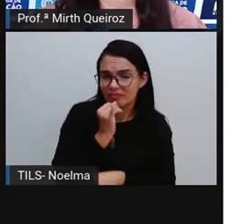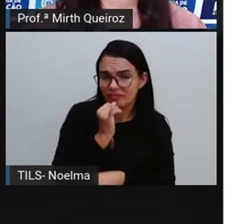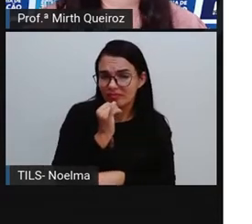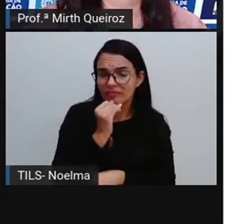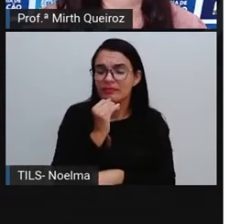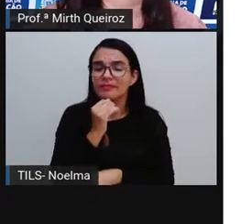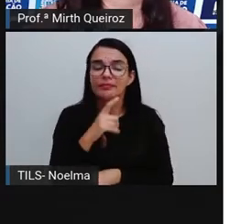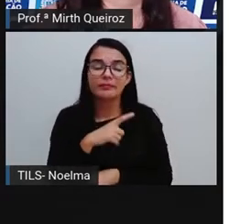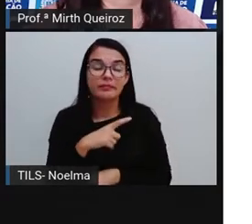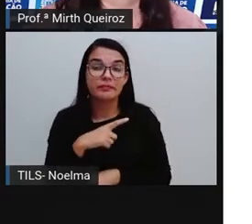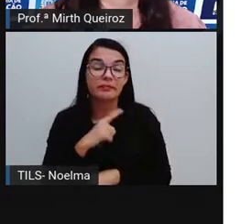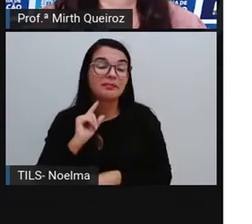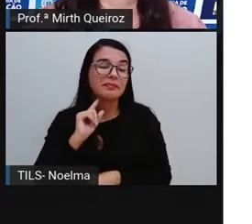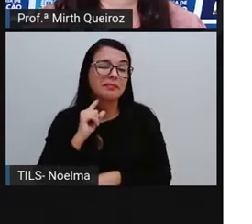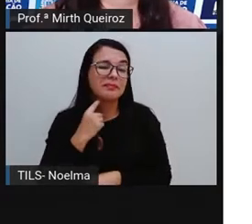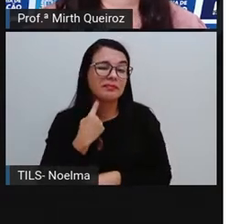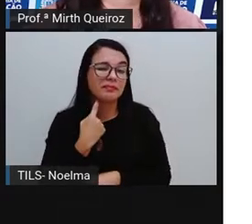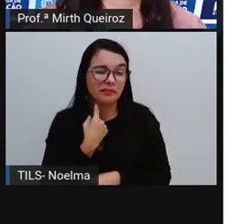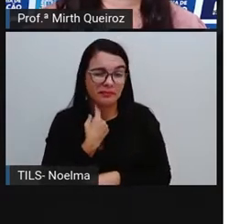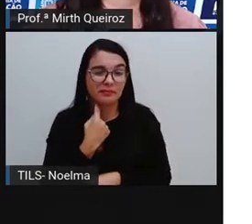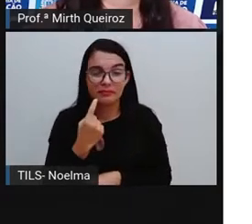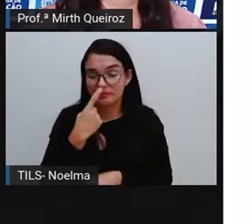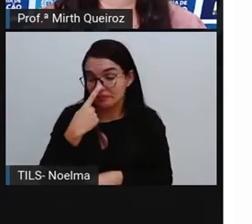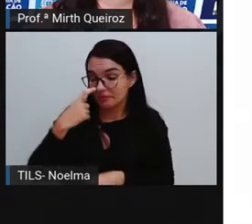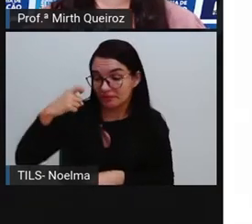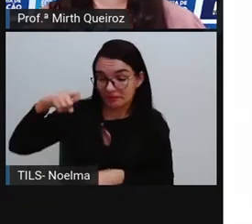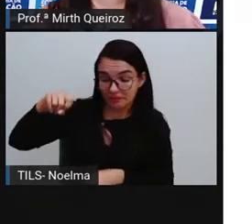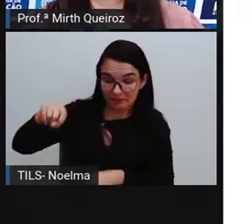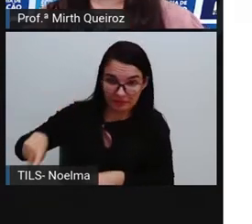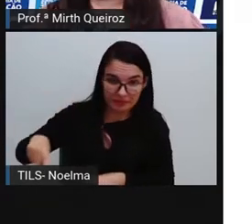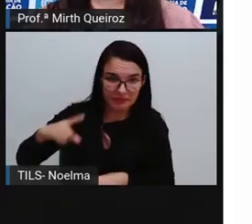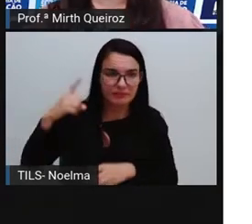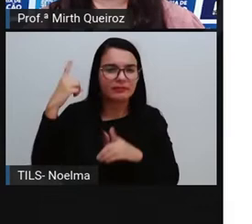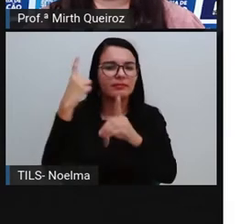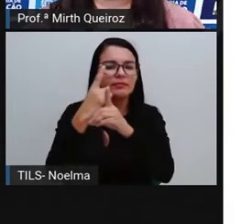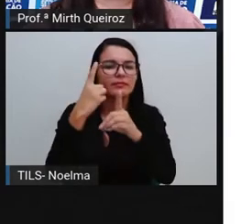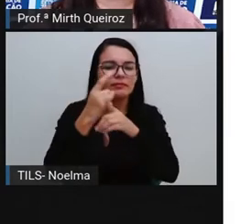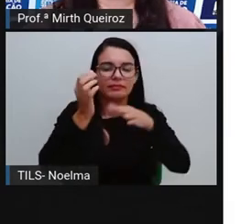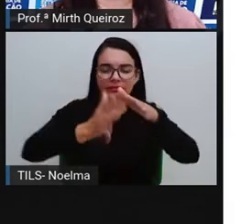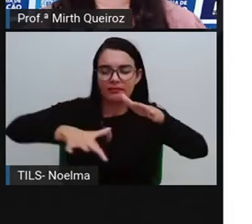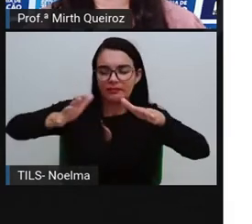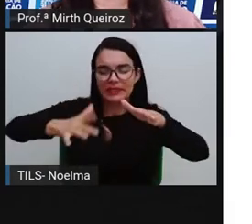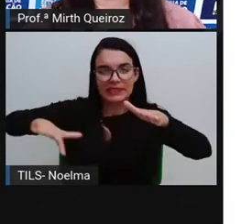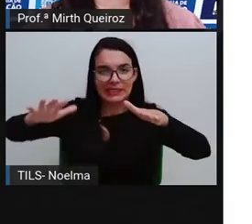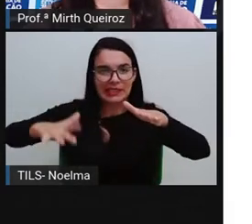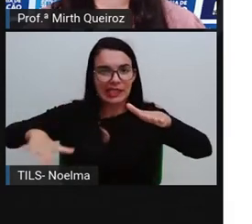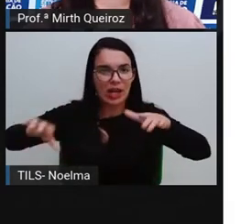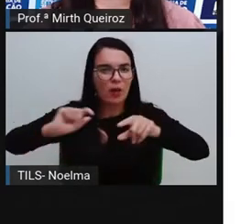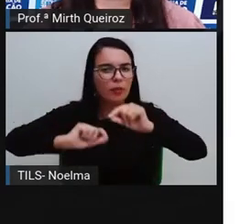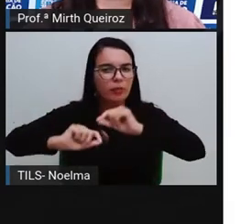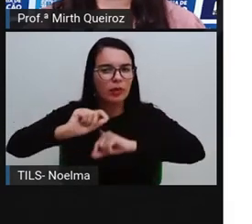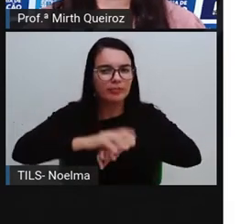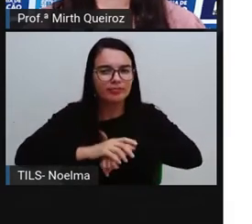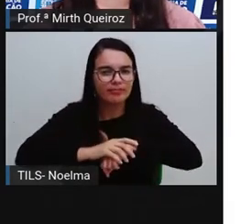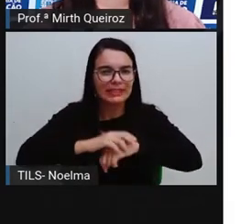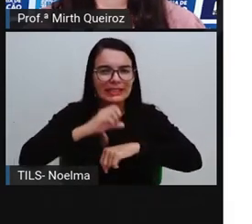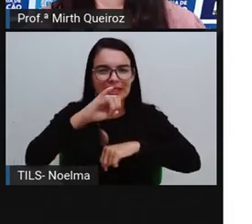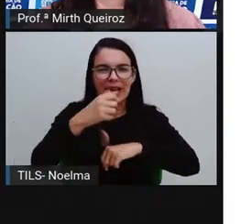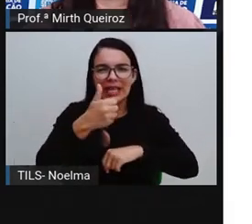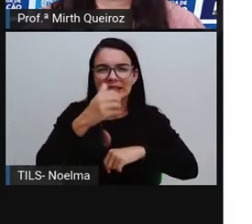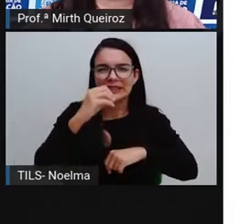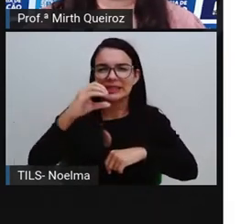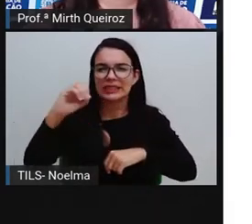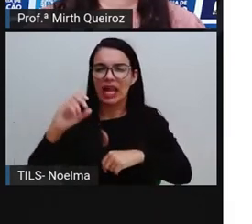retirada de lixos encontrados nos oceanos, a cada 100 quilos de lixo recolhido, 60 quilos